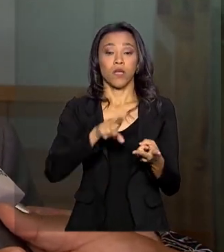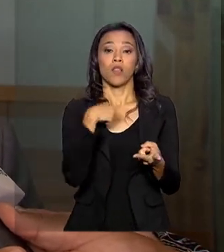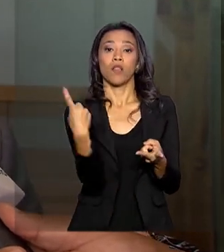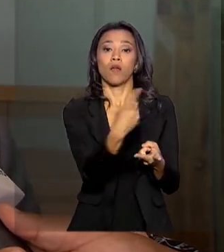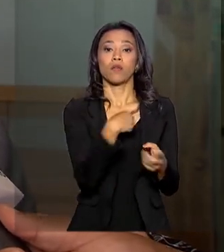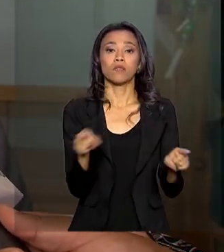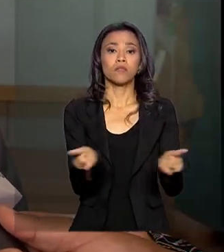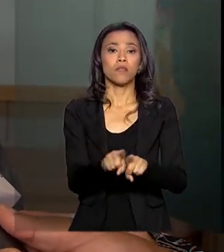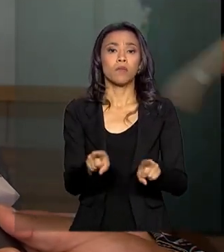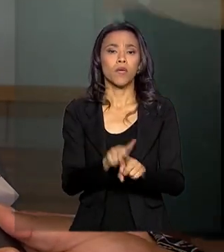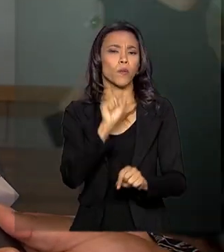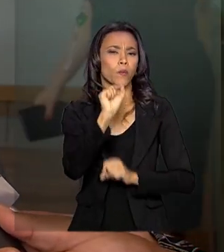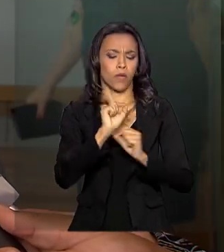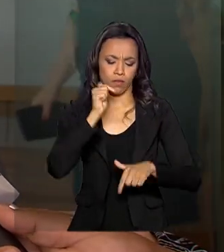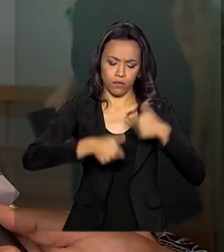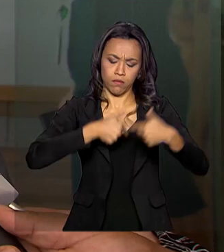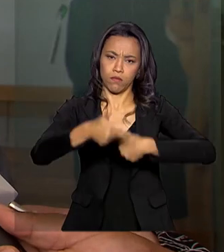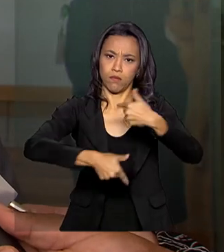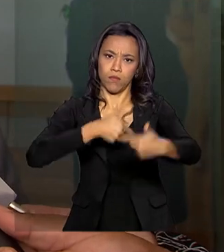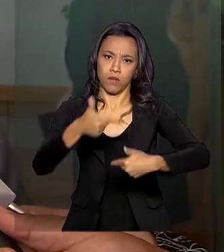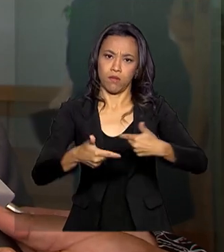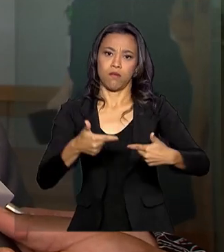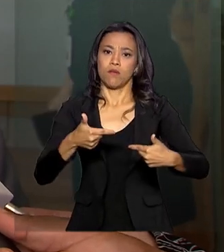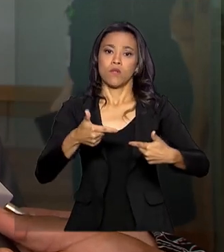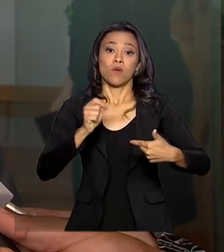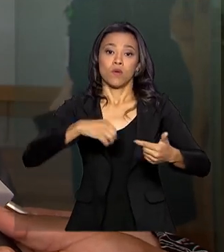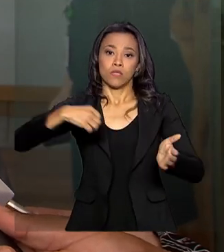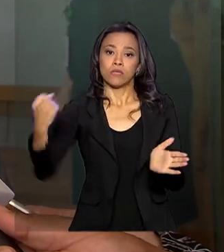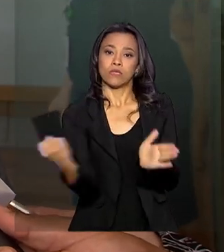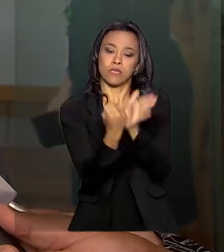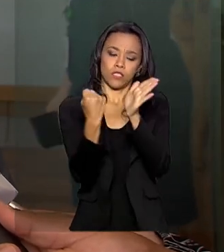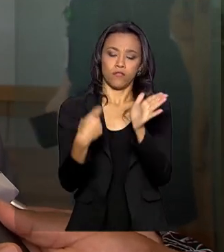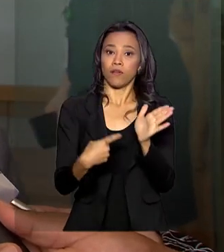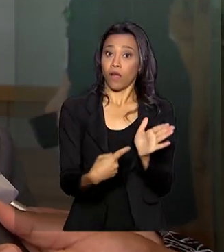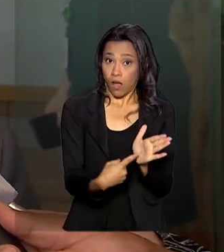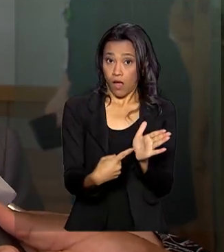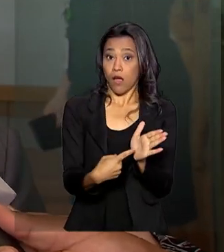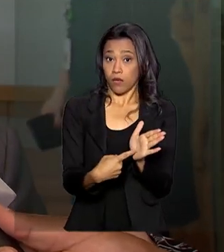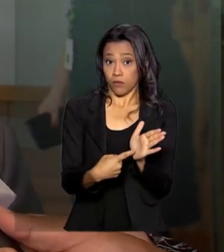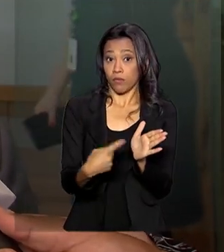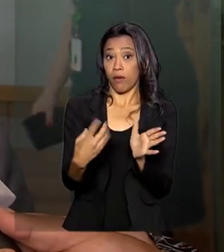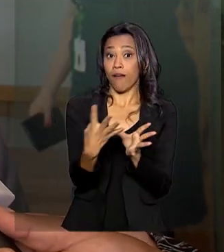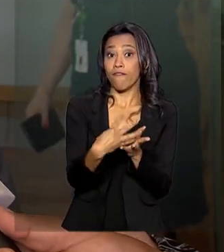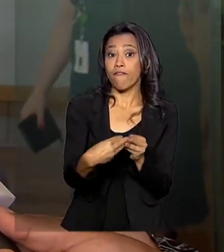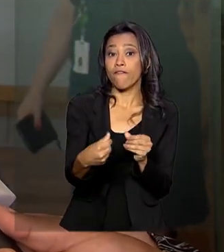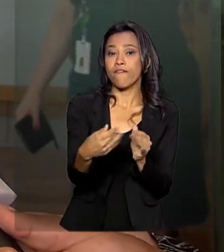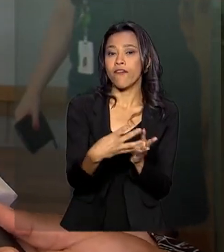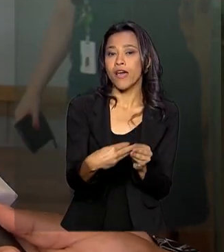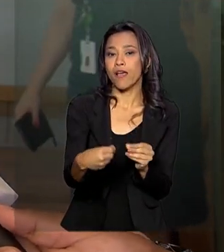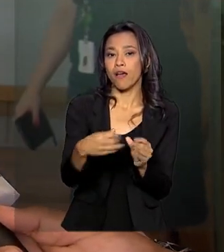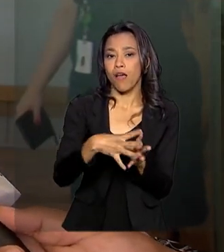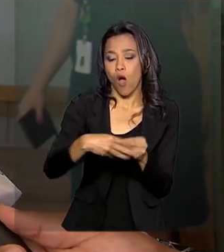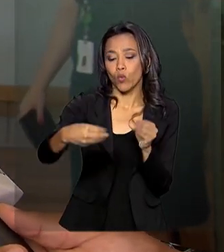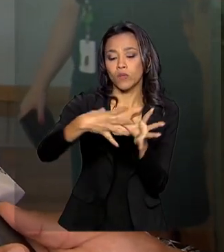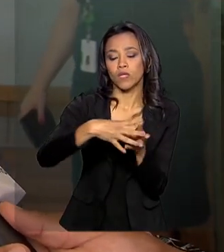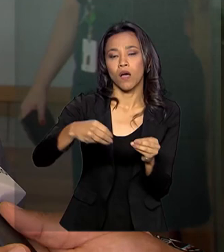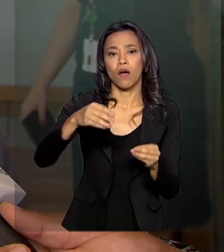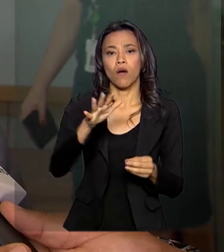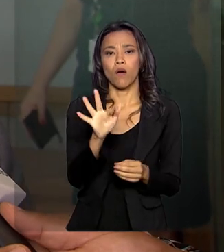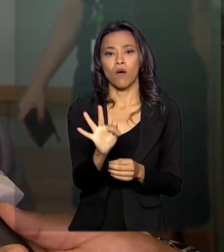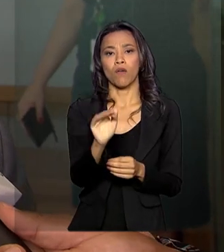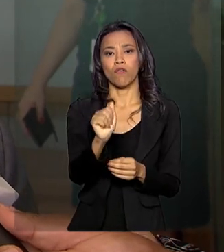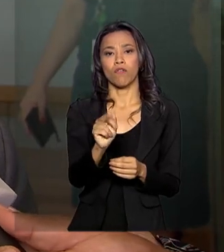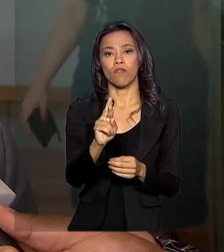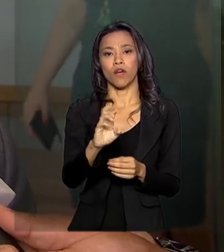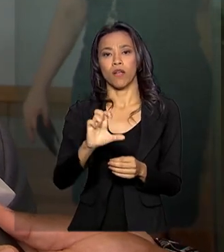estamos também trabalhando aí o certificado sanitário para o farelo de algodão, que também é uma coisa muito importante.